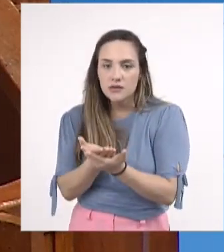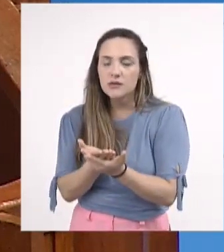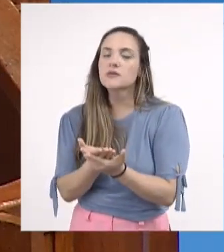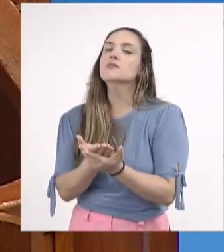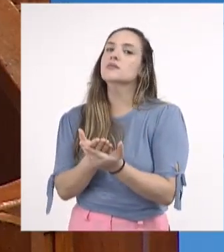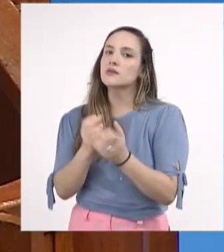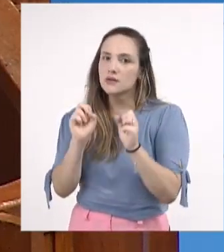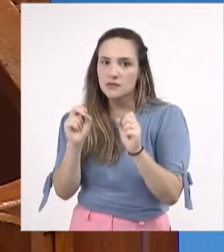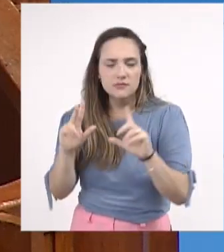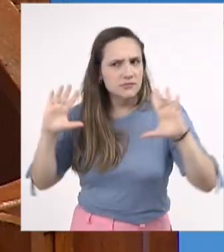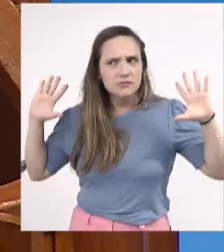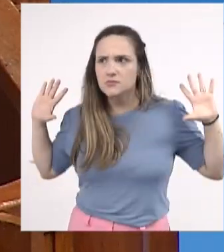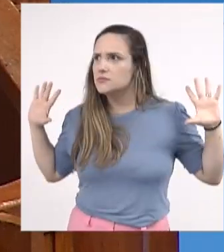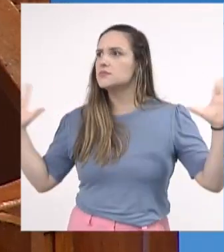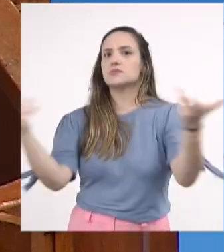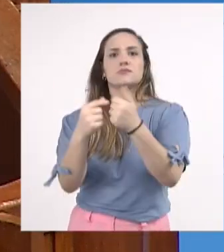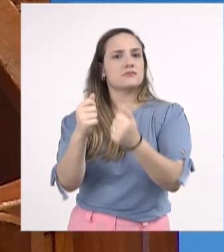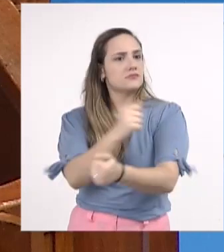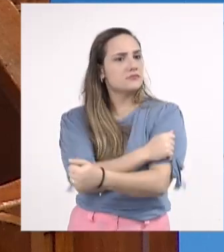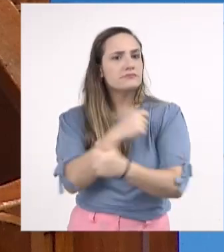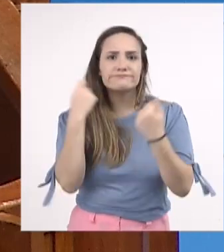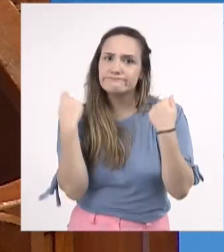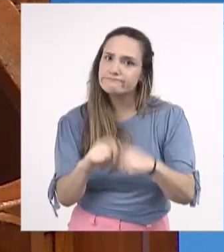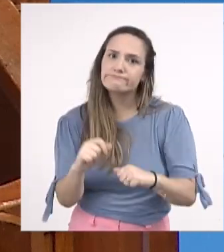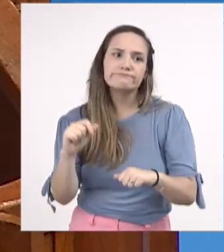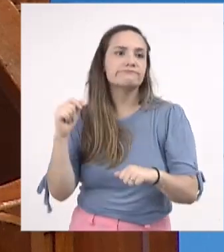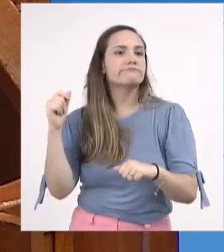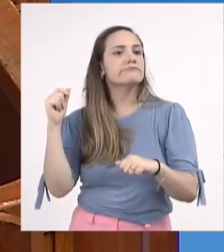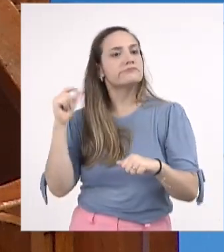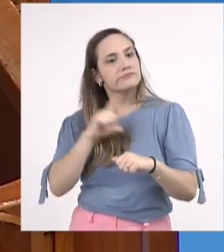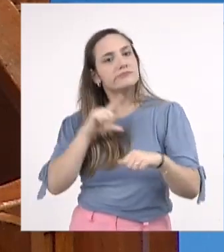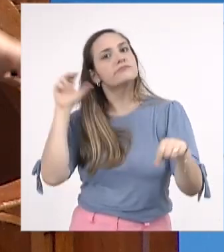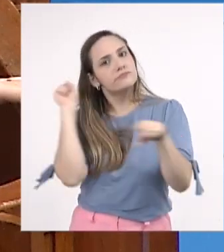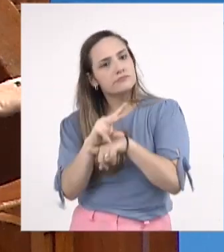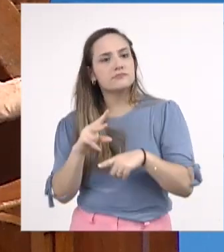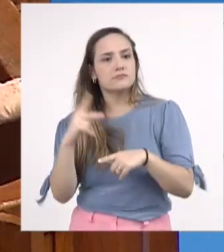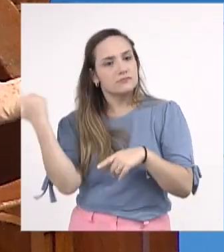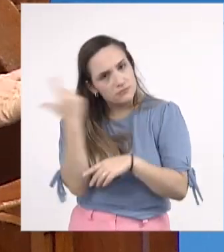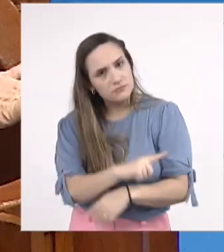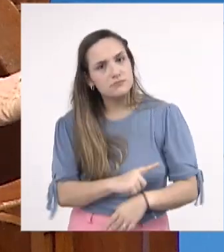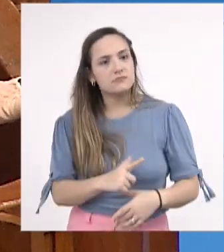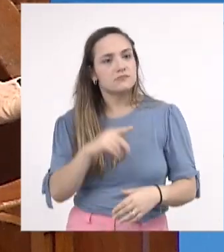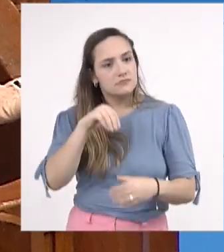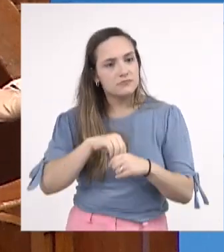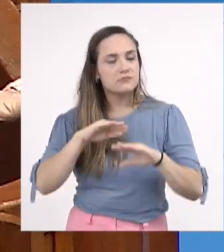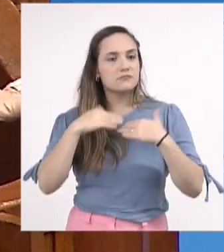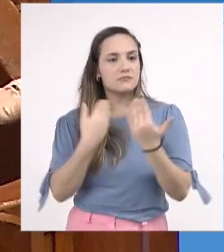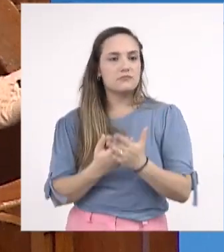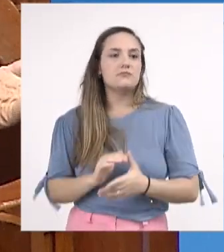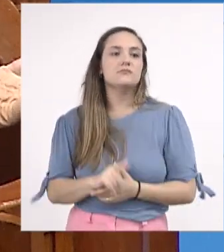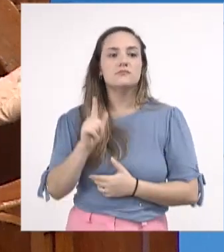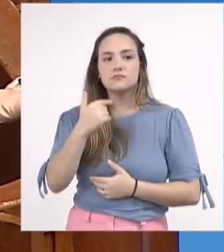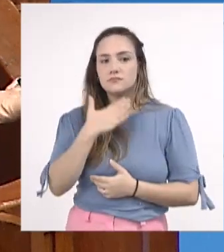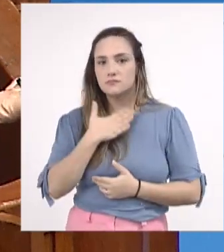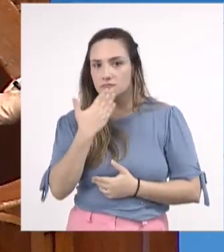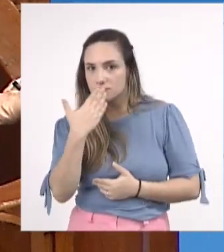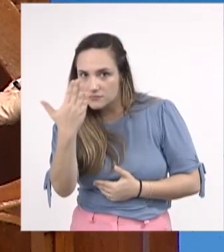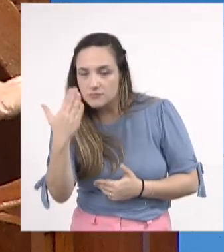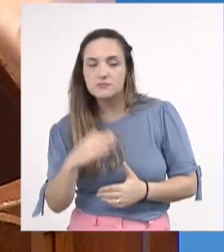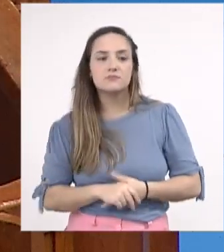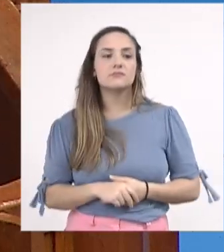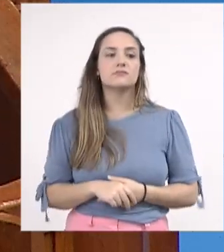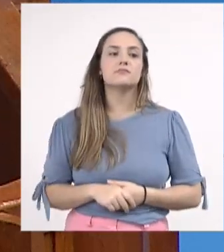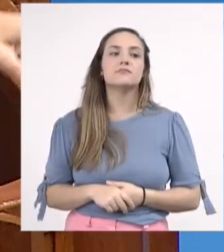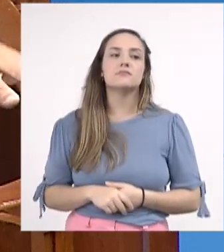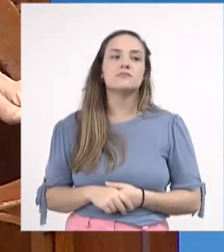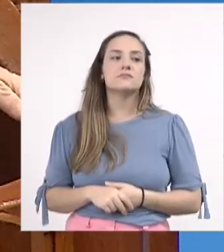que todos os alunos em idade escolar tenham a sua vaga garantida na escola. É esse o apelo que nós